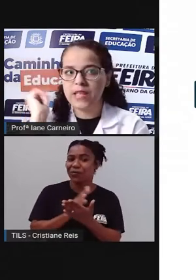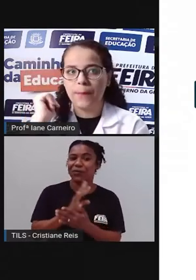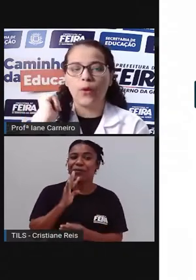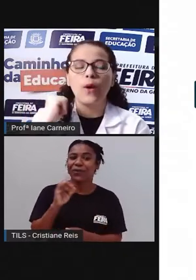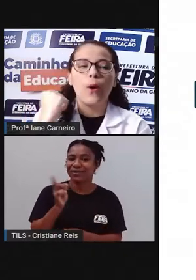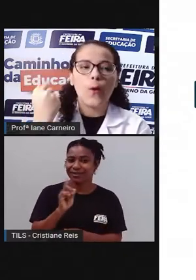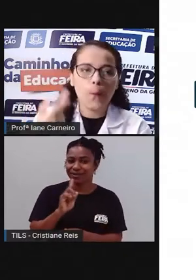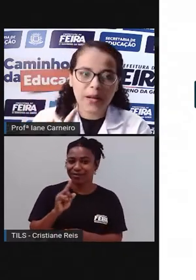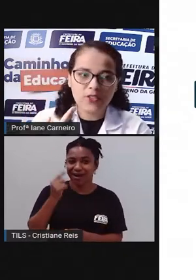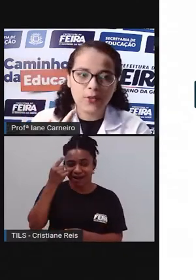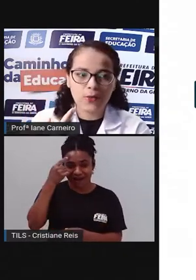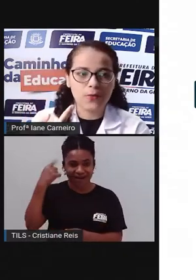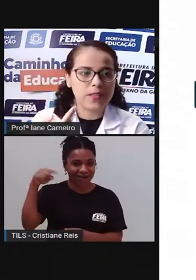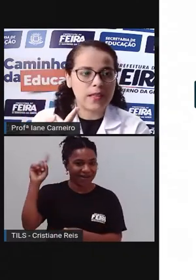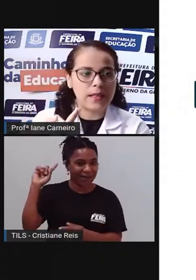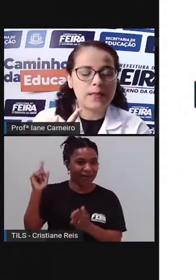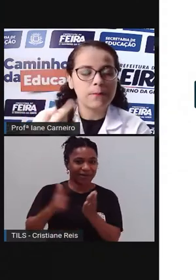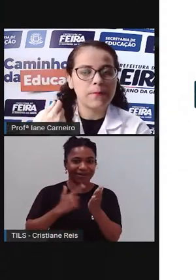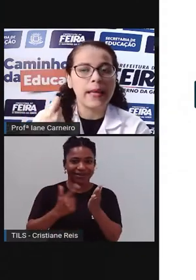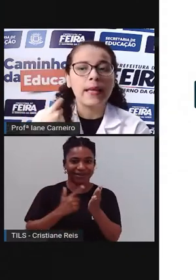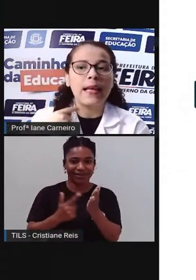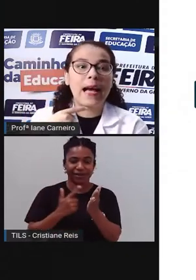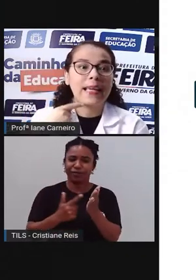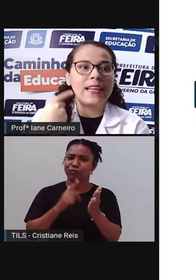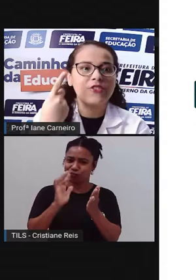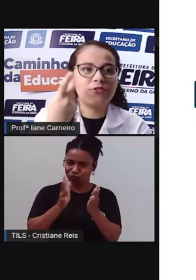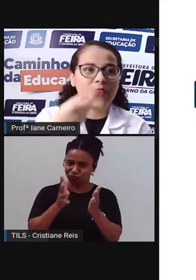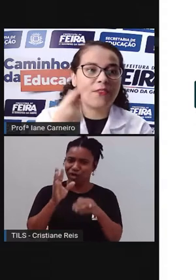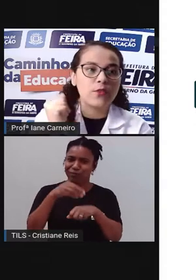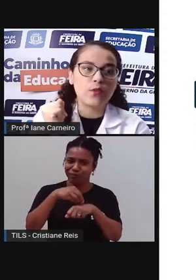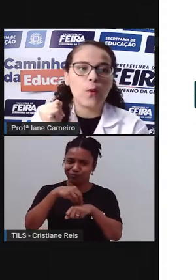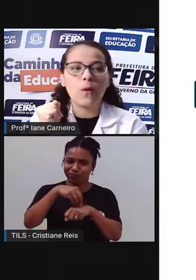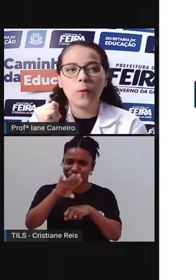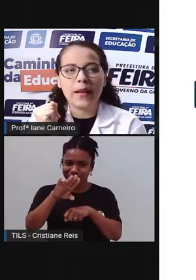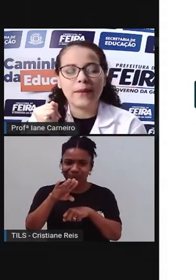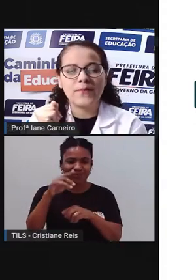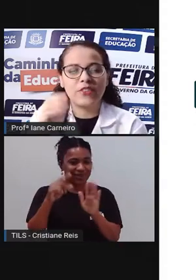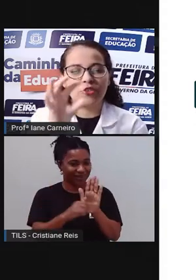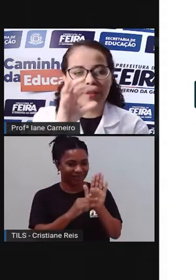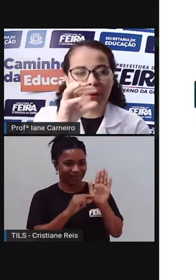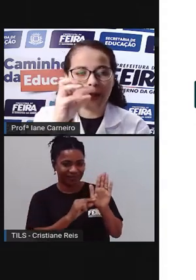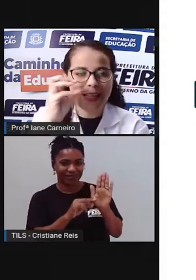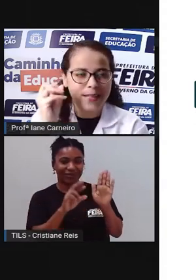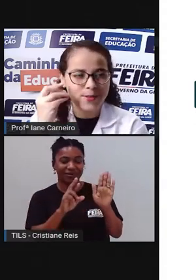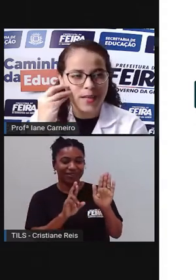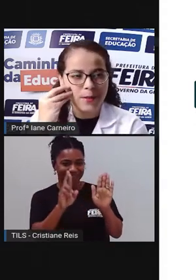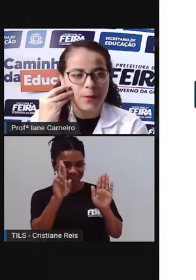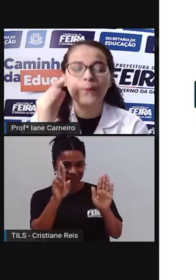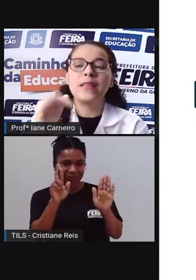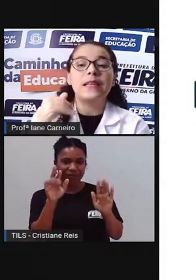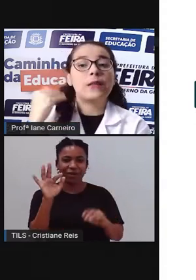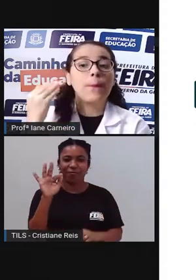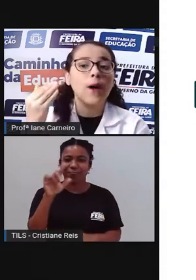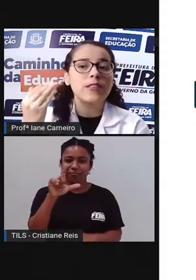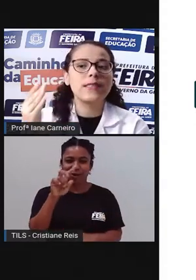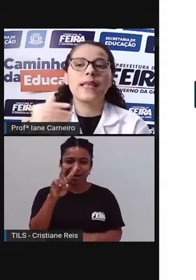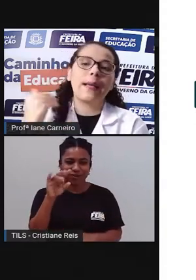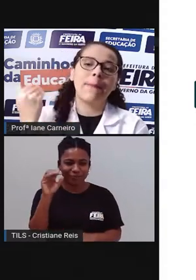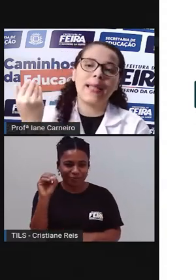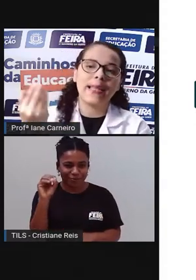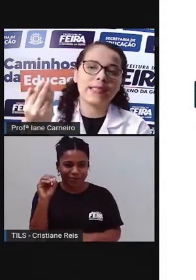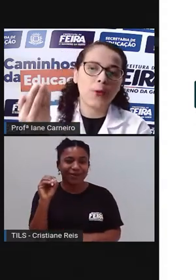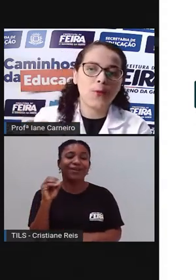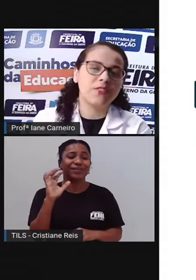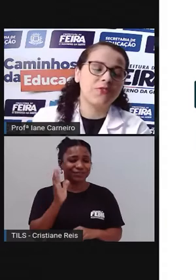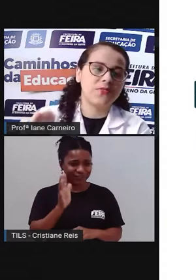livros que a Pró compartilhou com vocês, né? Aquele de Flávio e Sombra, que tinham os bordados, lembram? Então pode ser